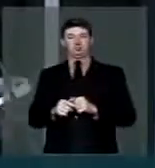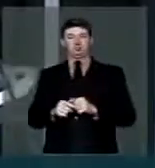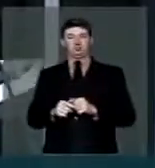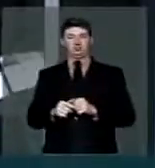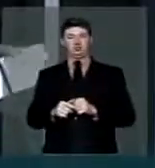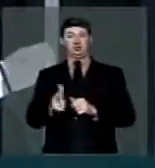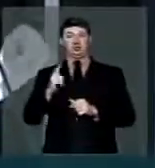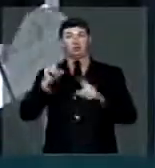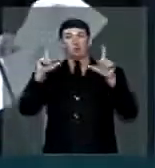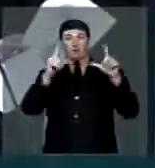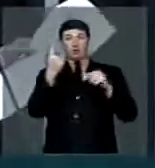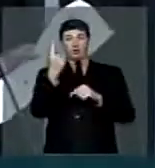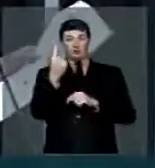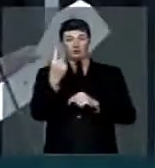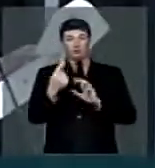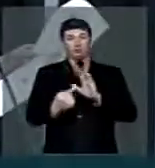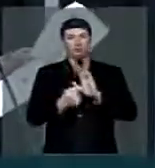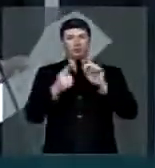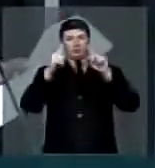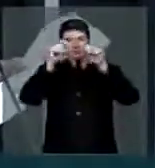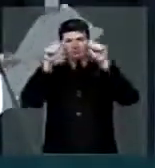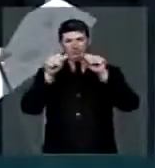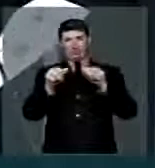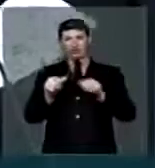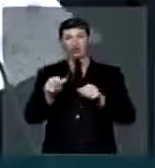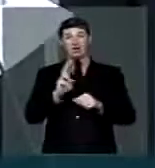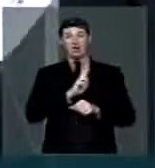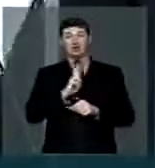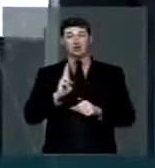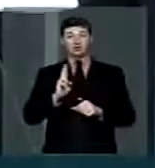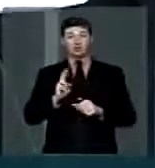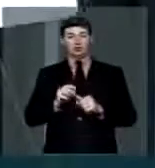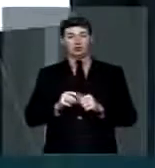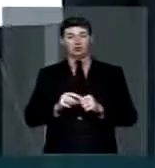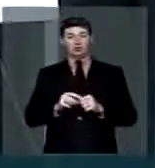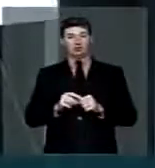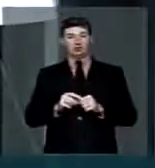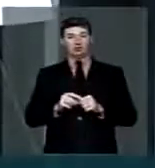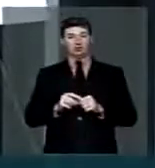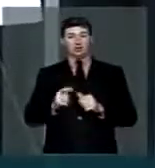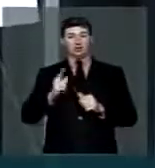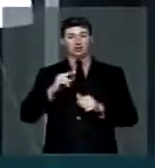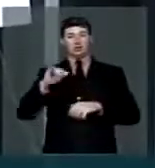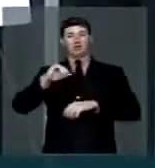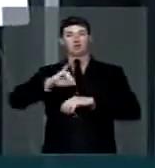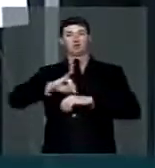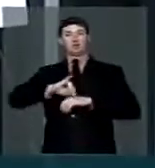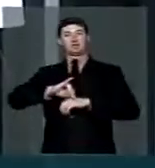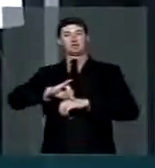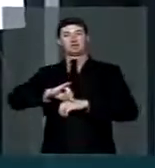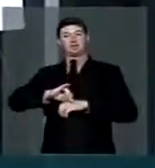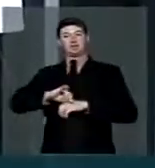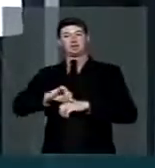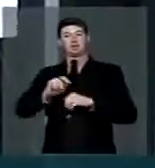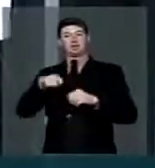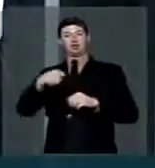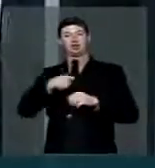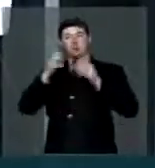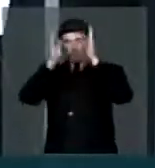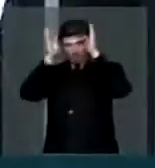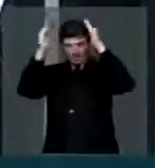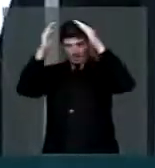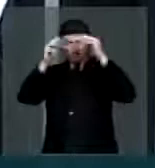quadros, tem uma que é uma figura religiosa, onde ele está no centro da foto como bispo, como papa,